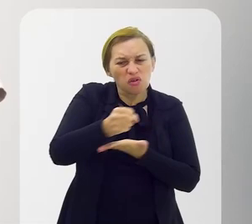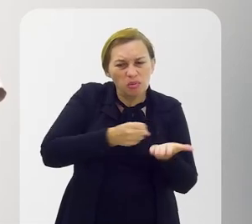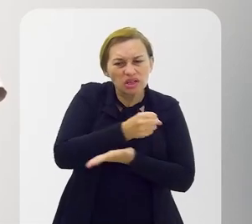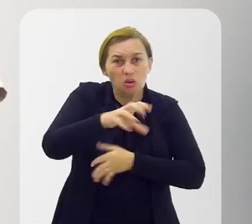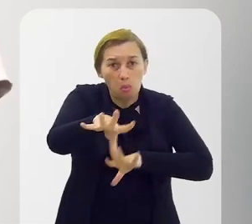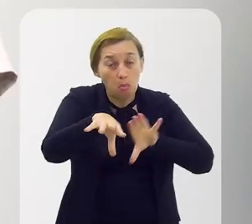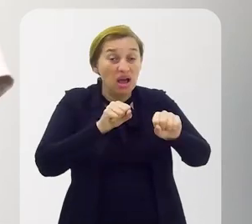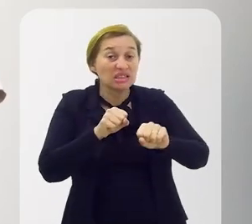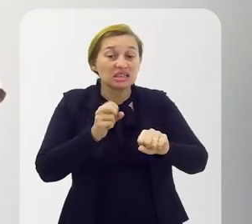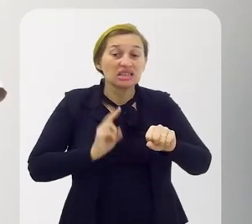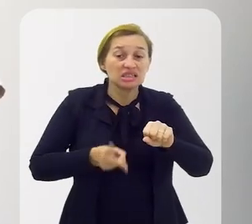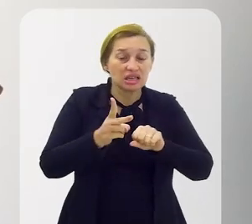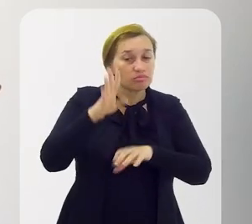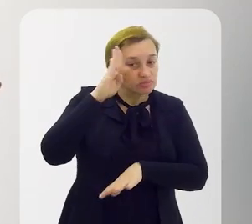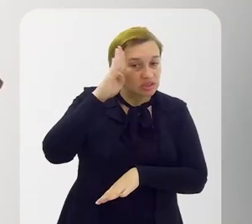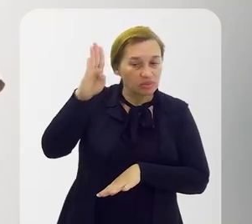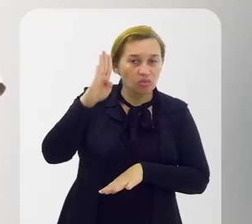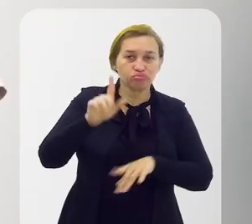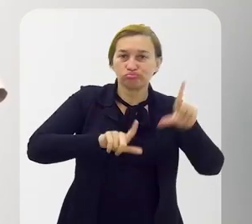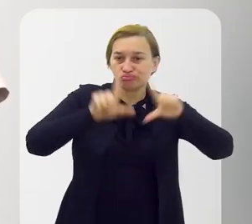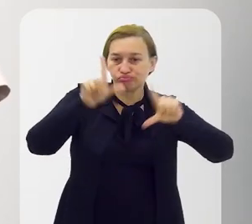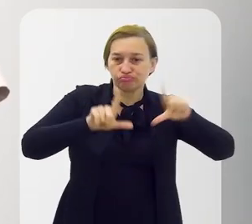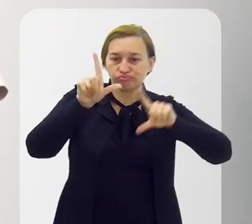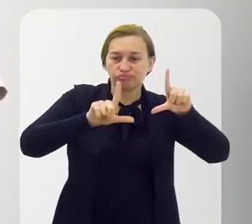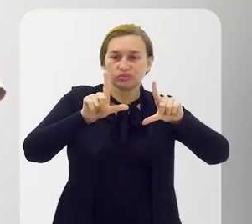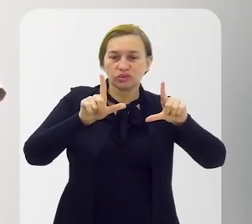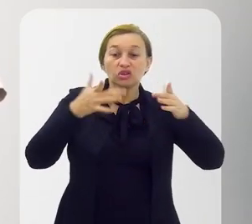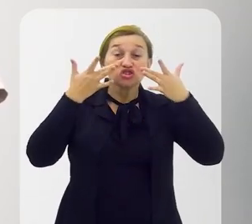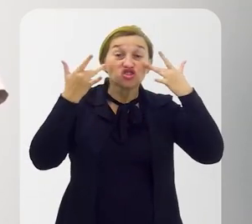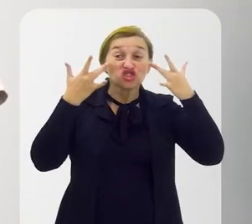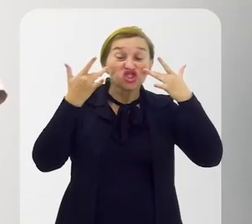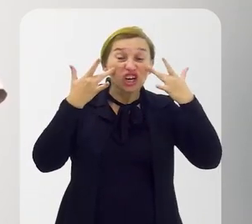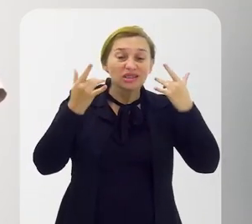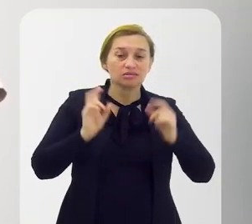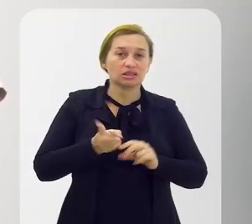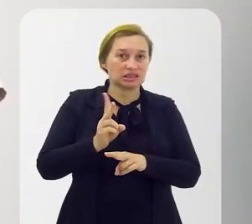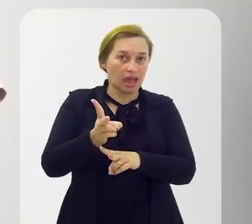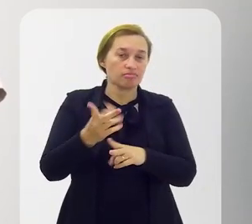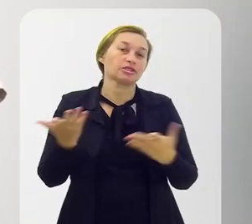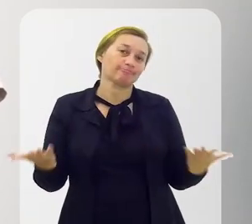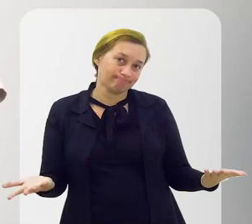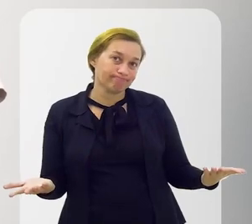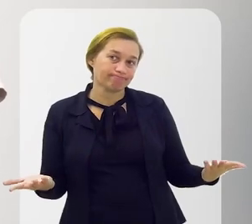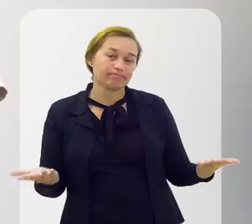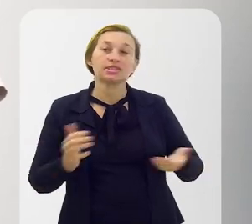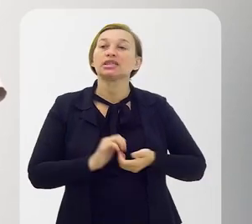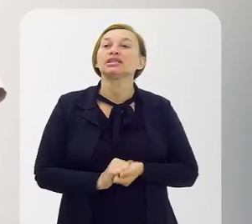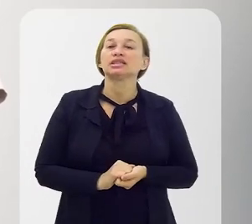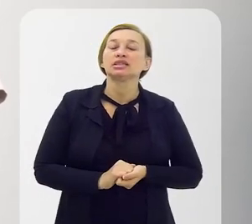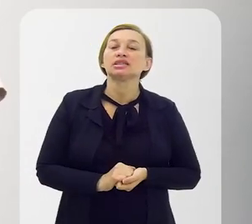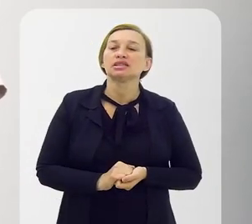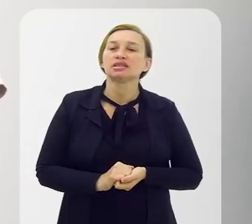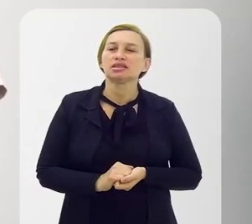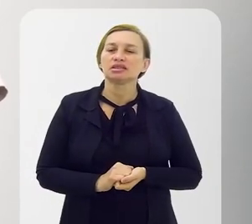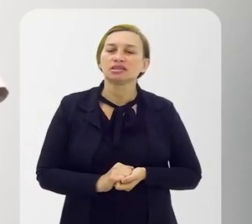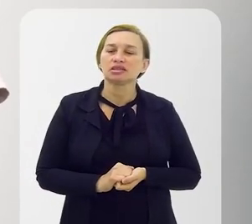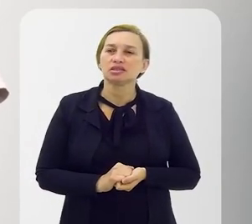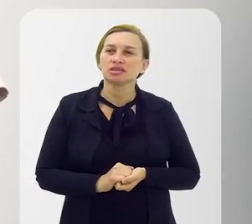Basicamente Era Sempre foi teatro Ainda hoje A grande formação das pessoas É mais teatro Agora Mais